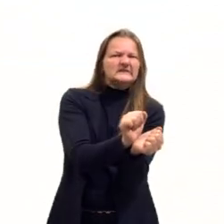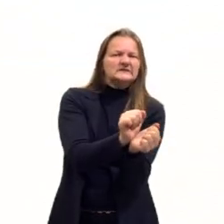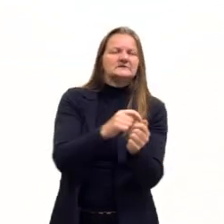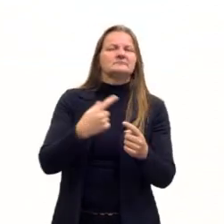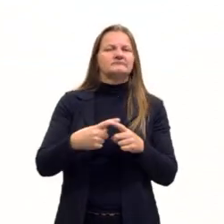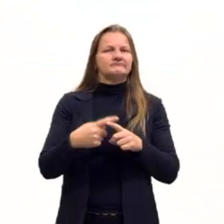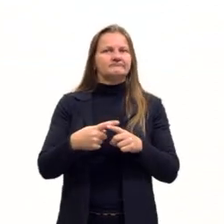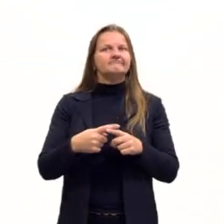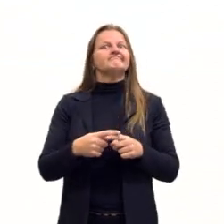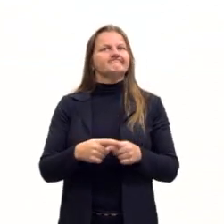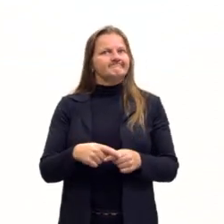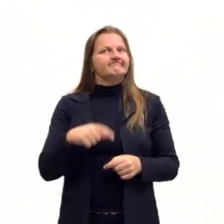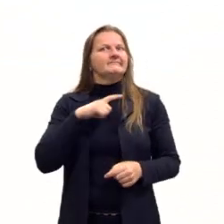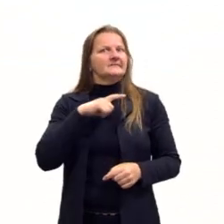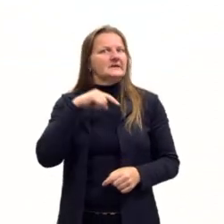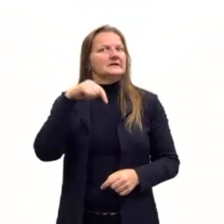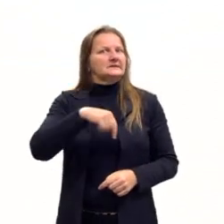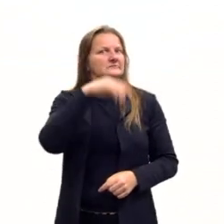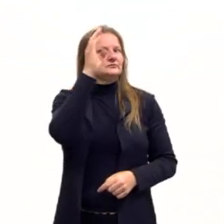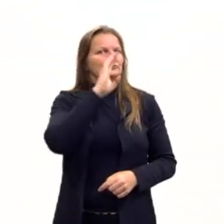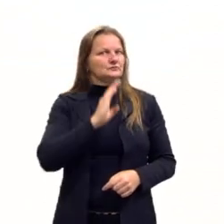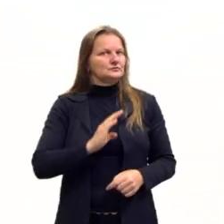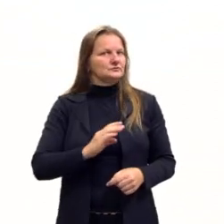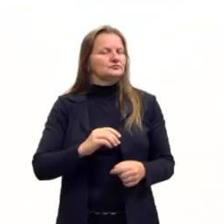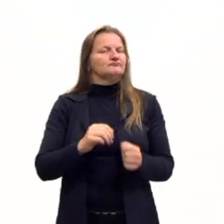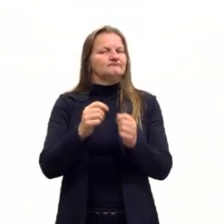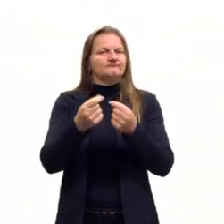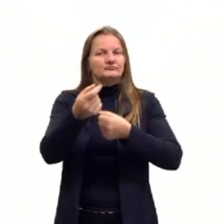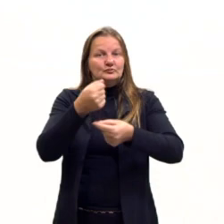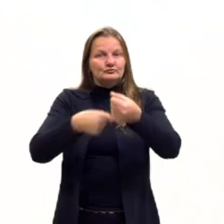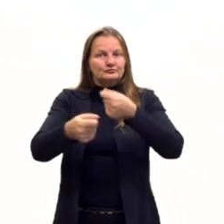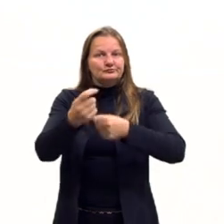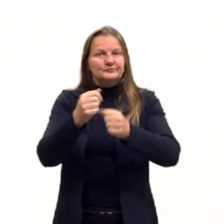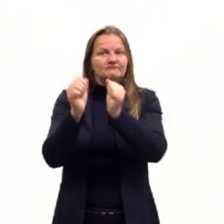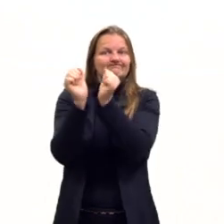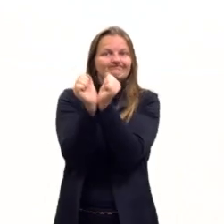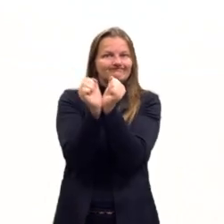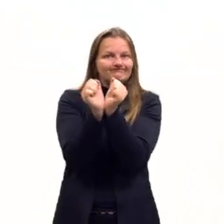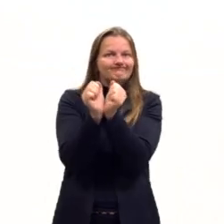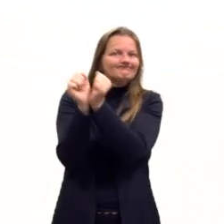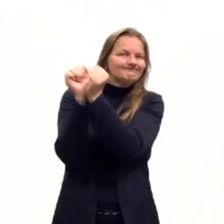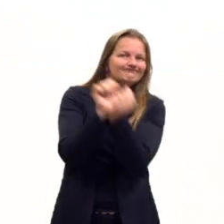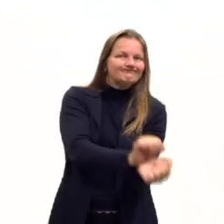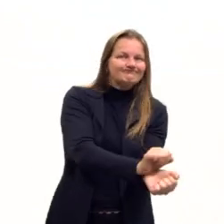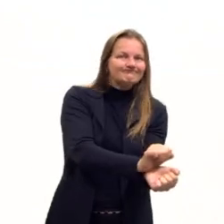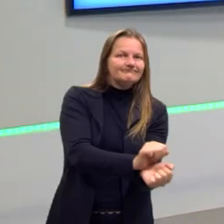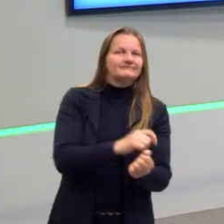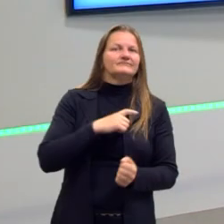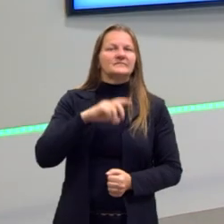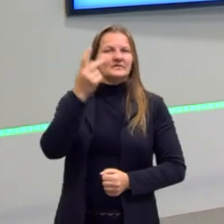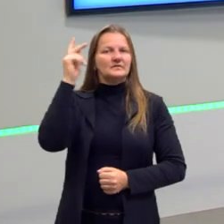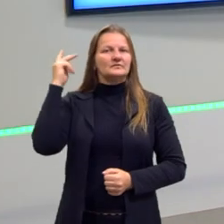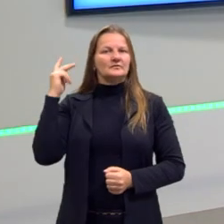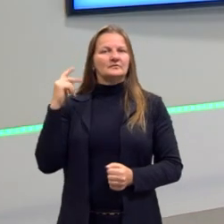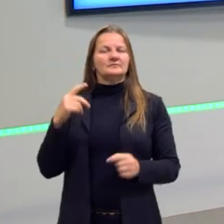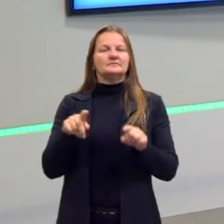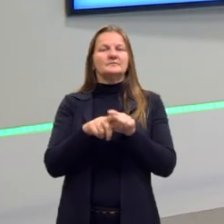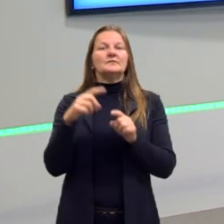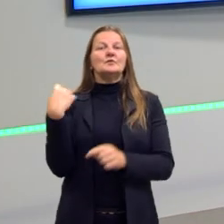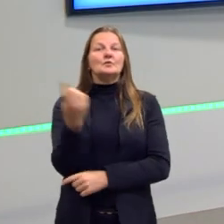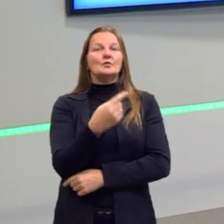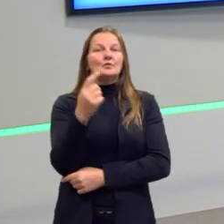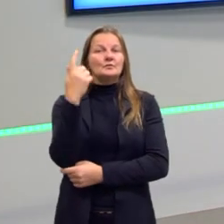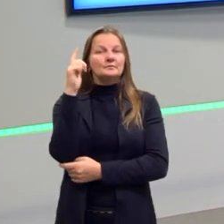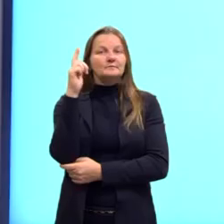aqui fica muito também dentro dessa relação aí econômica que nós temos no Brasil e fica a cargo aí da história. Para nós, da geografia,